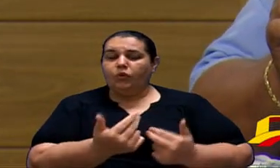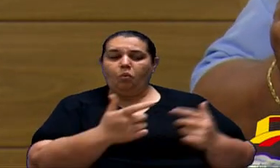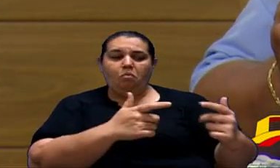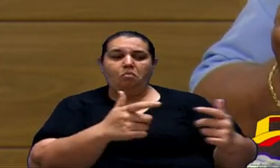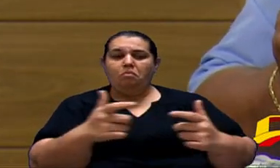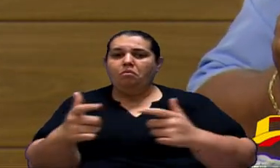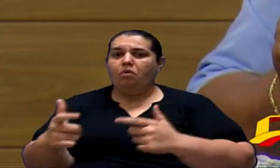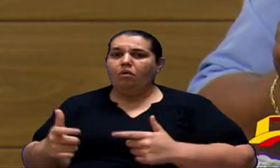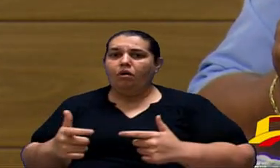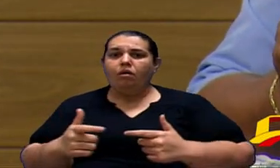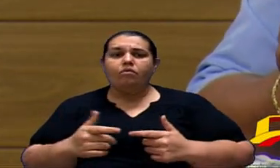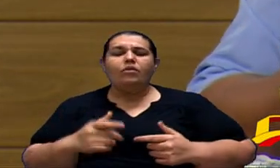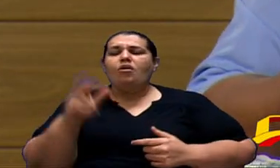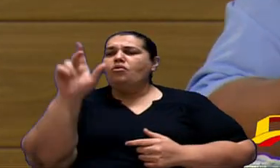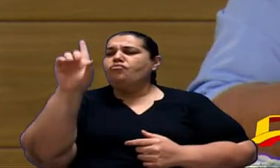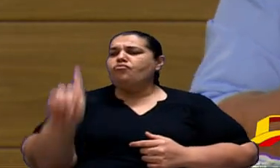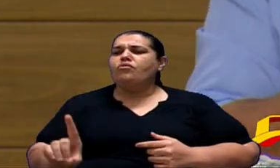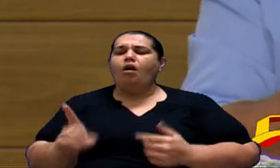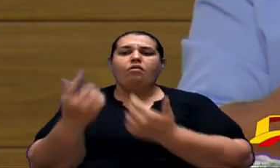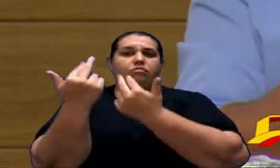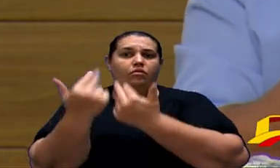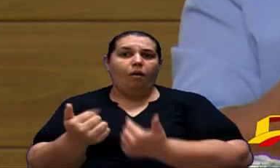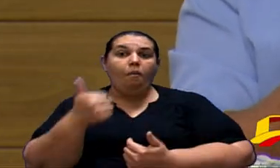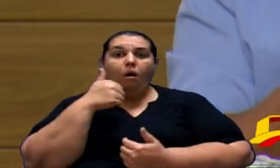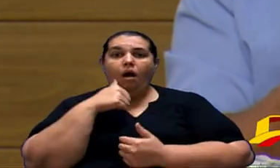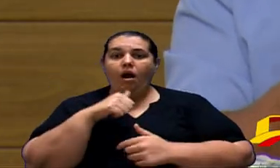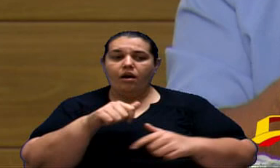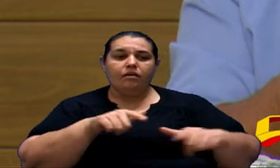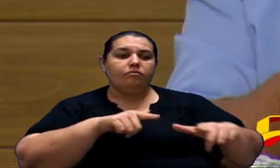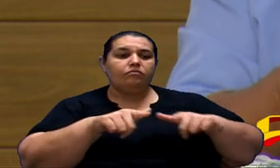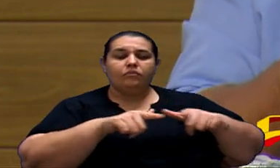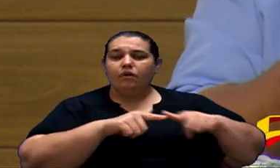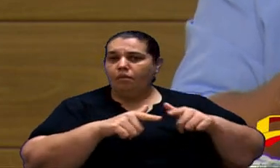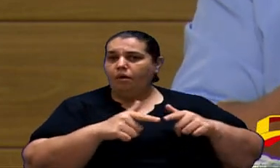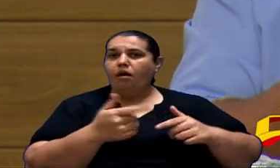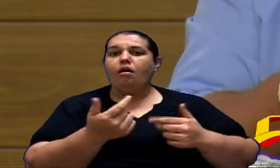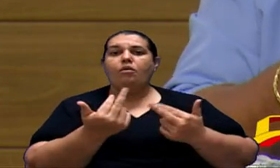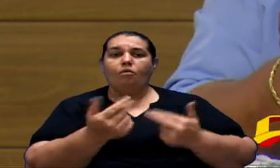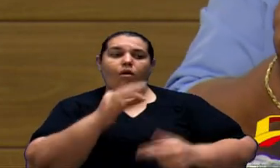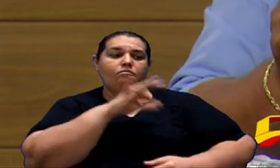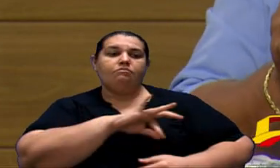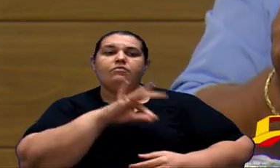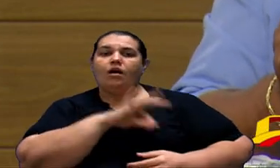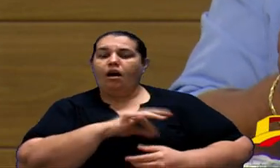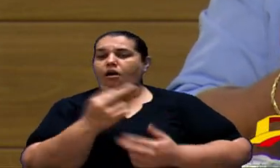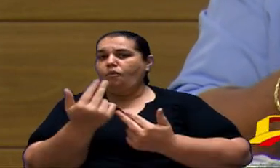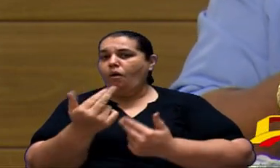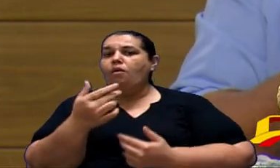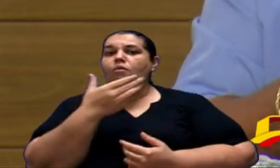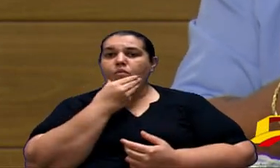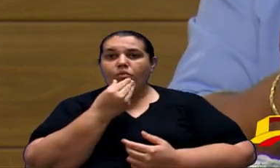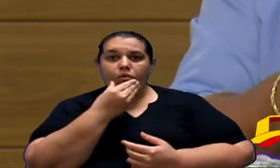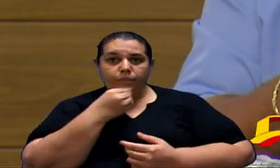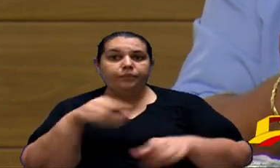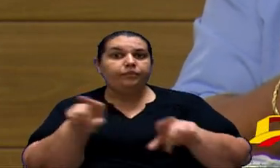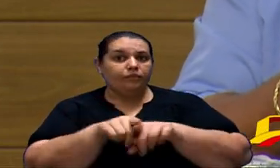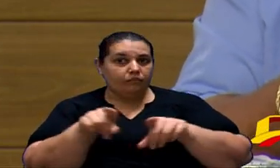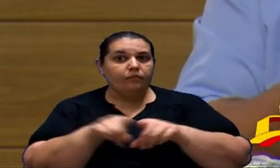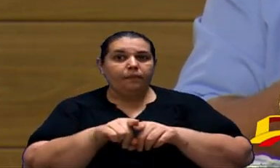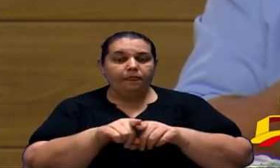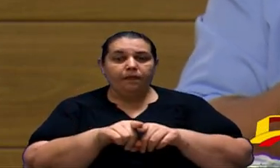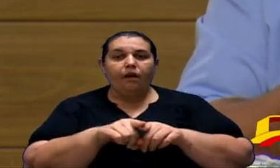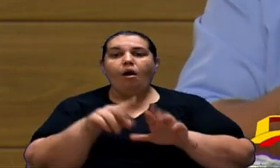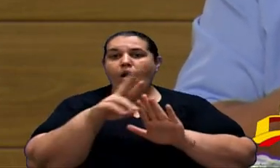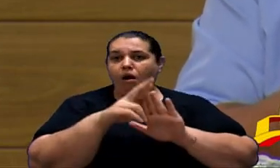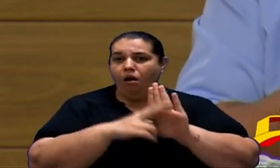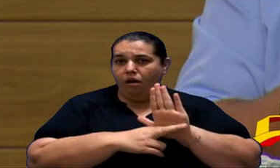todos têm o mesmo direito as mulheres que trabalham no posto ganham a mesma coisa que os homens nós temos clausas importantes da